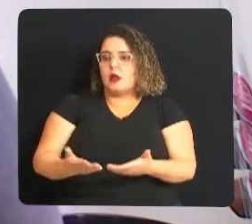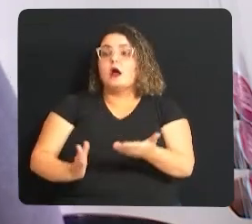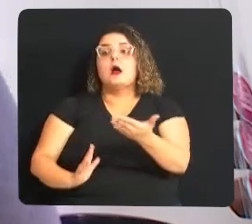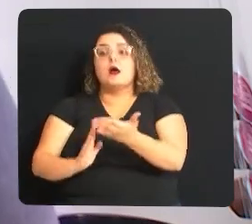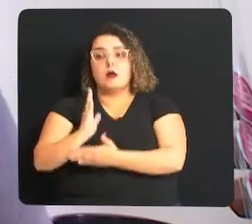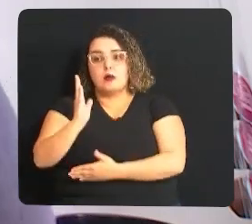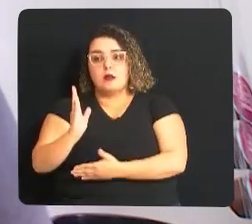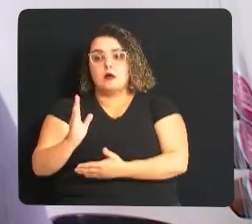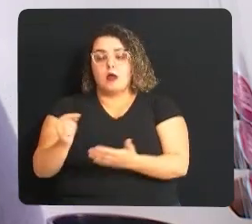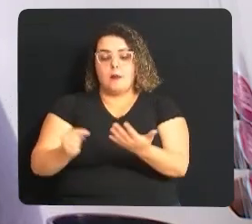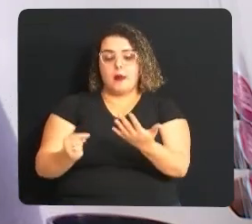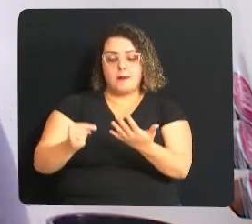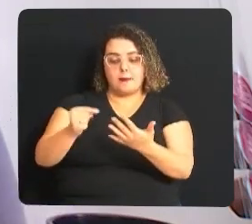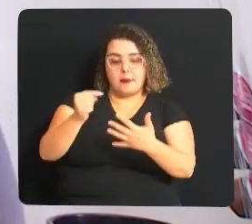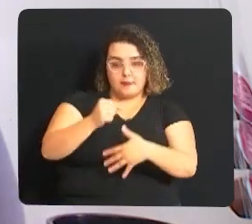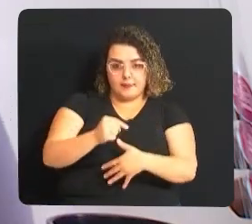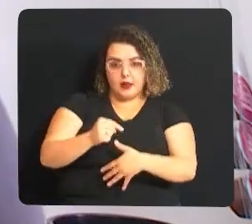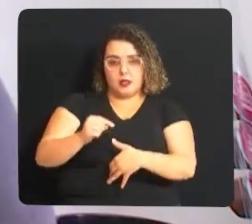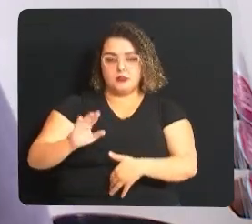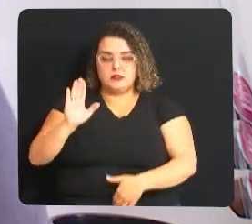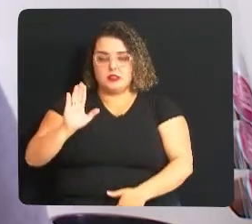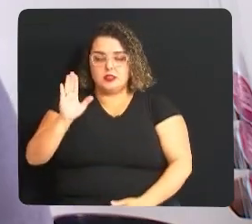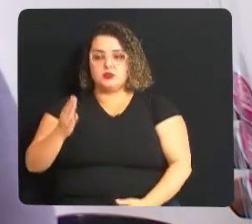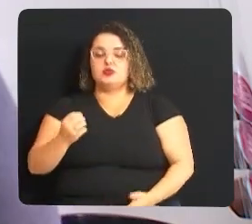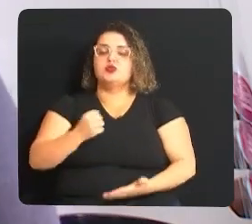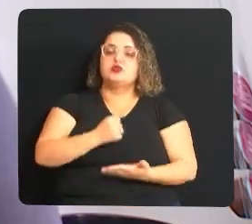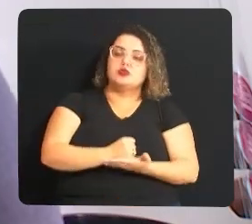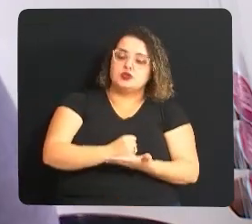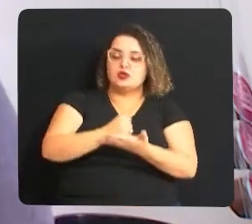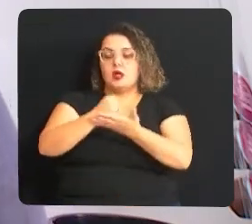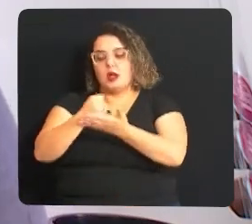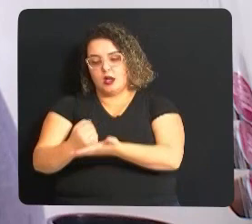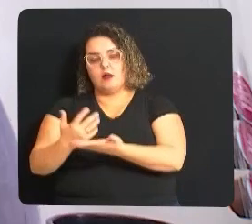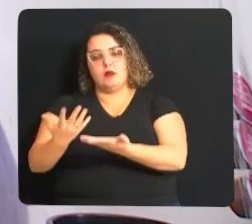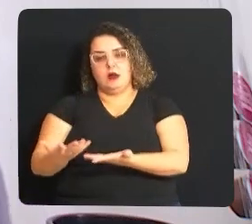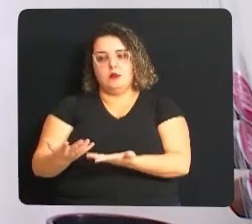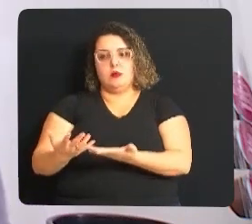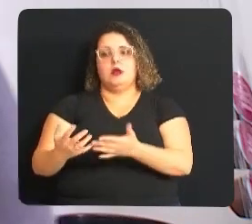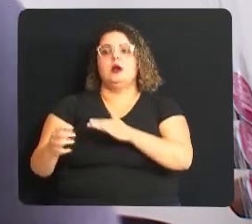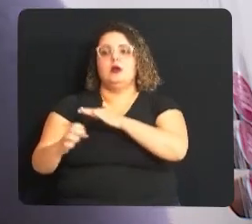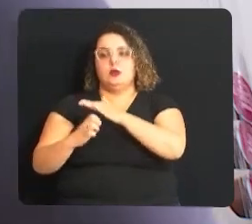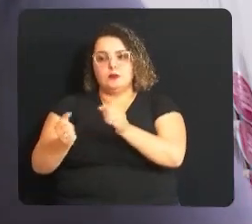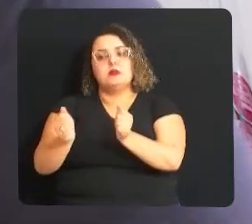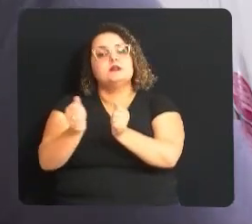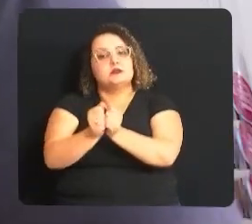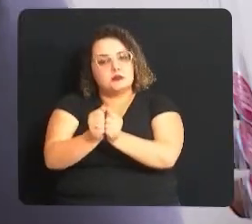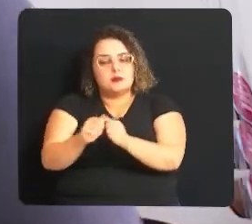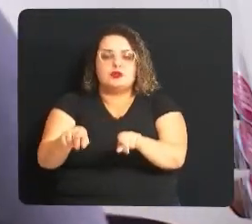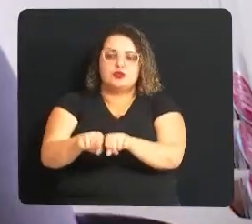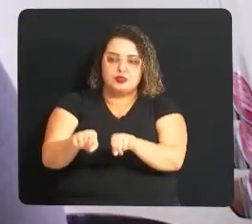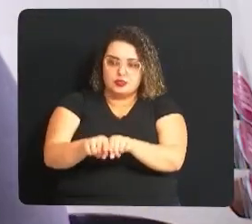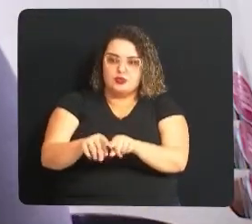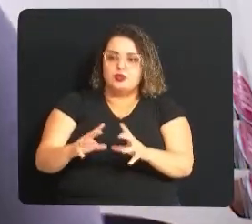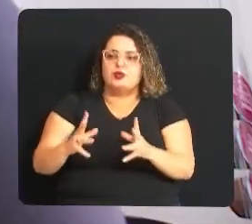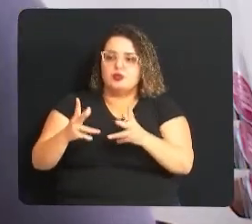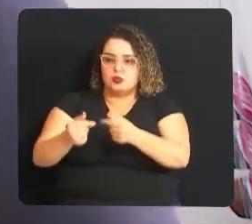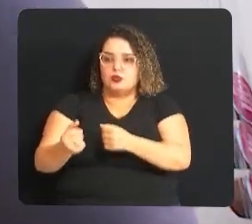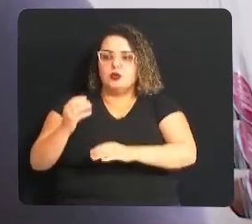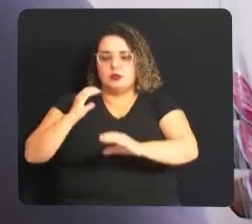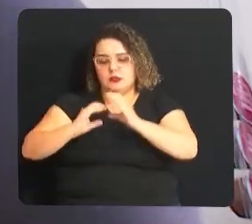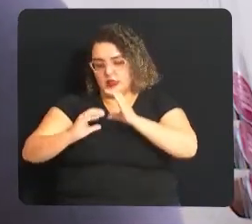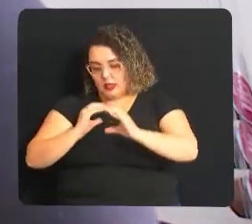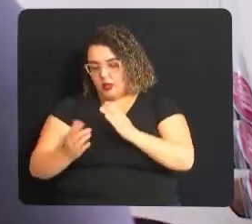olha, eu quero esse, esse, esse candidato. E levamos para eles, a nossa empresa vai também, porque aí nós fazemos toda a ponte da comunicação,